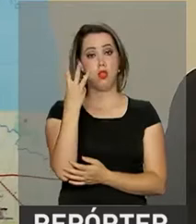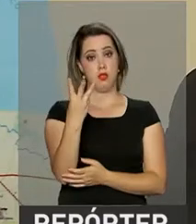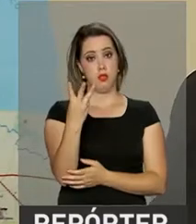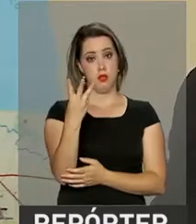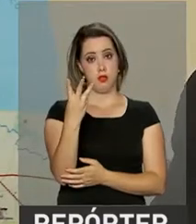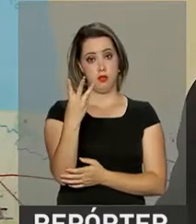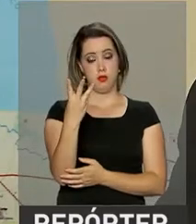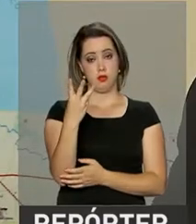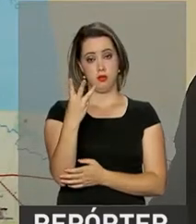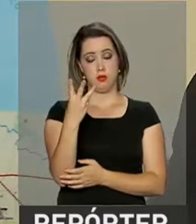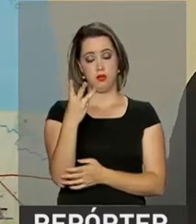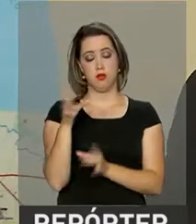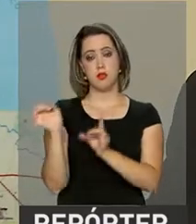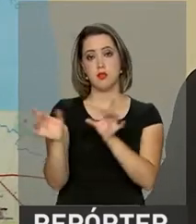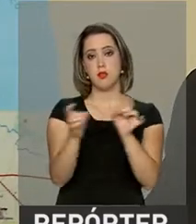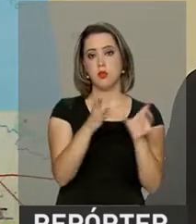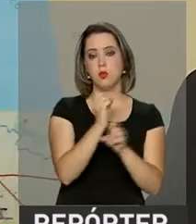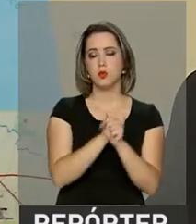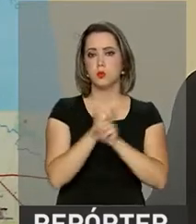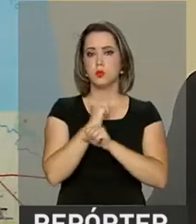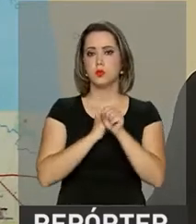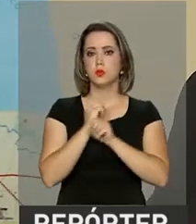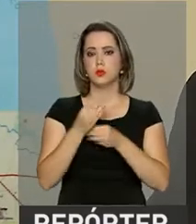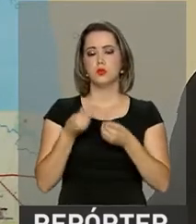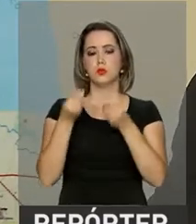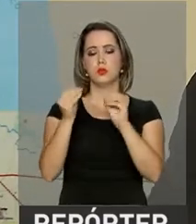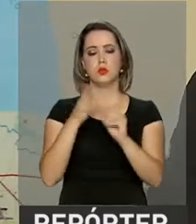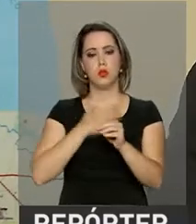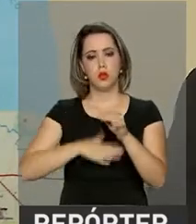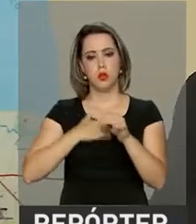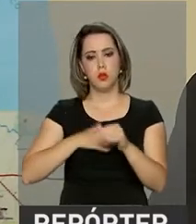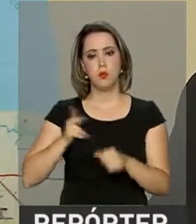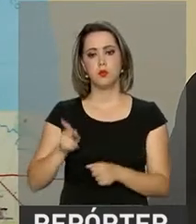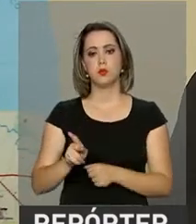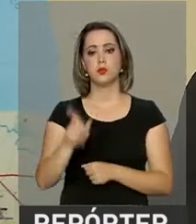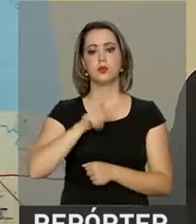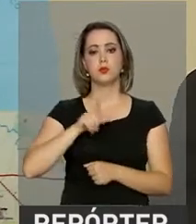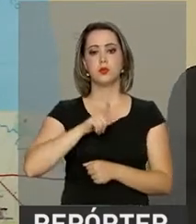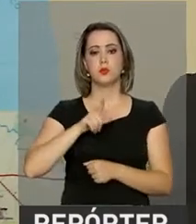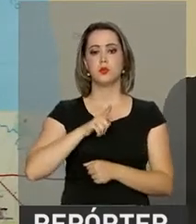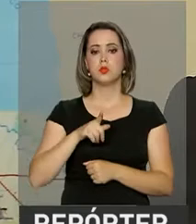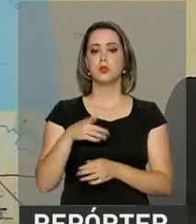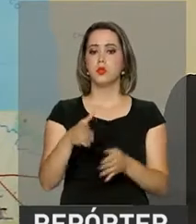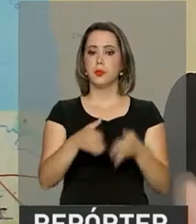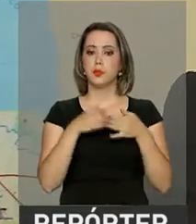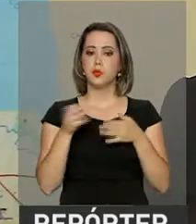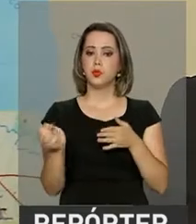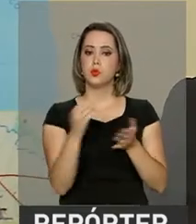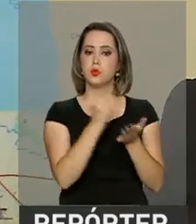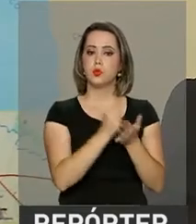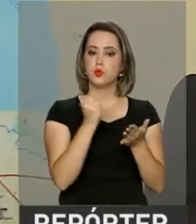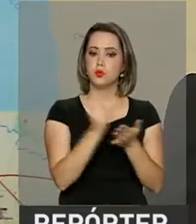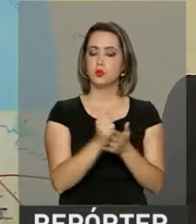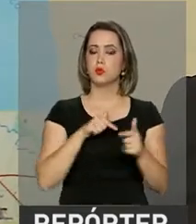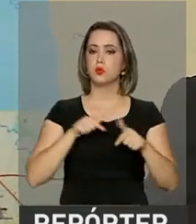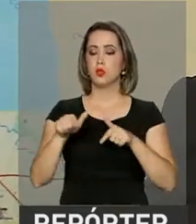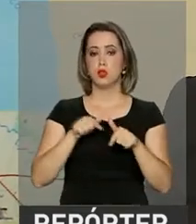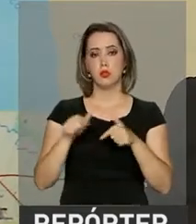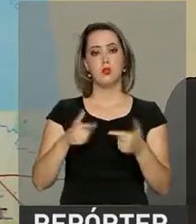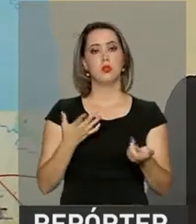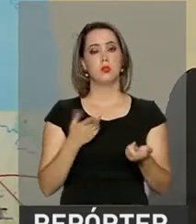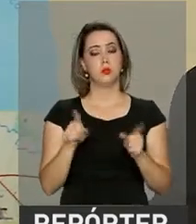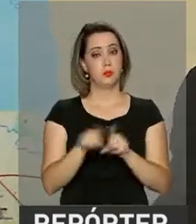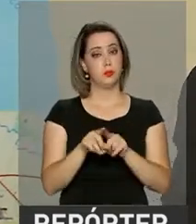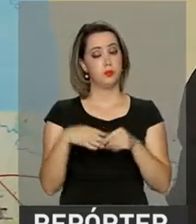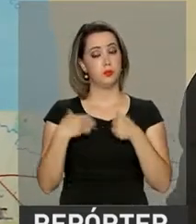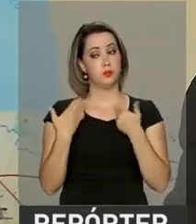por ano, isso dá tranquilidade à indústria de que ela estará sempre demandada por novos contratos, por novos serviços. Por isso que